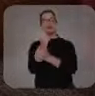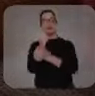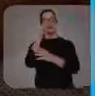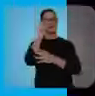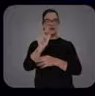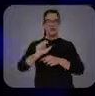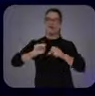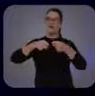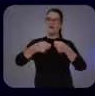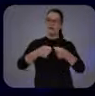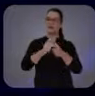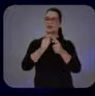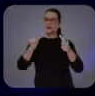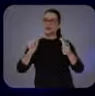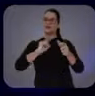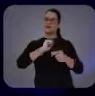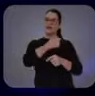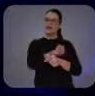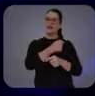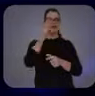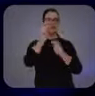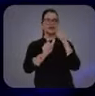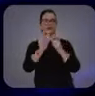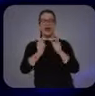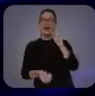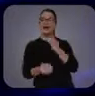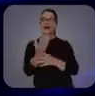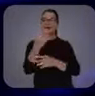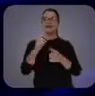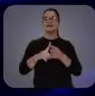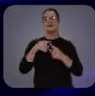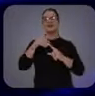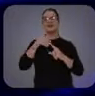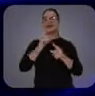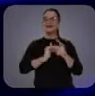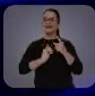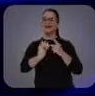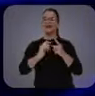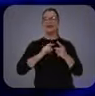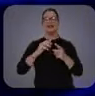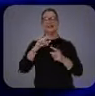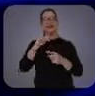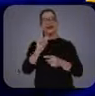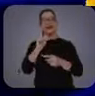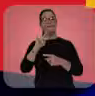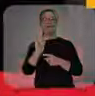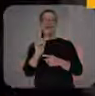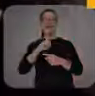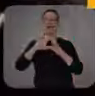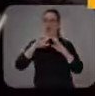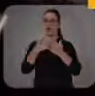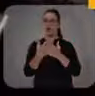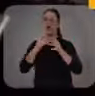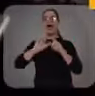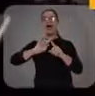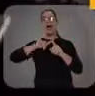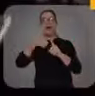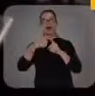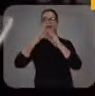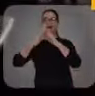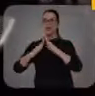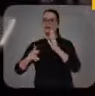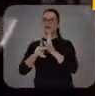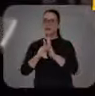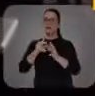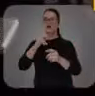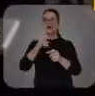puarpério. A segurança da mulher será reforçada com ampliação das delegacias da mulher, a criação da unidade itinerante, o Maria da Penha nas